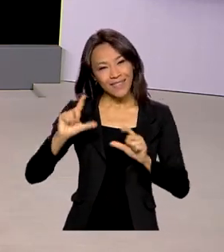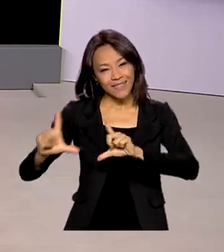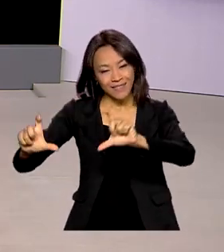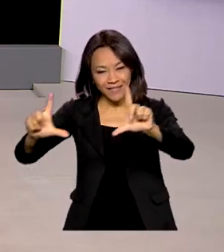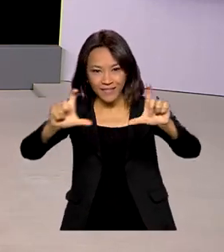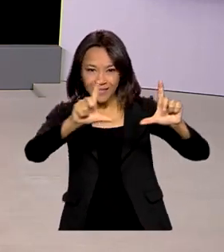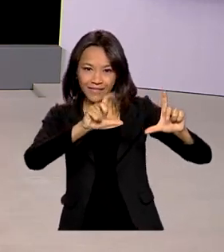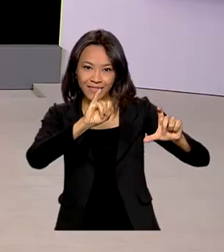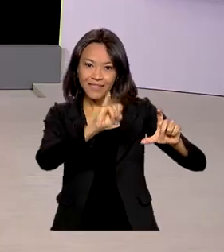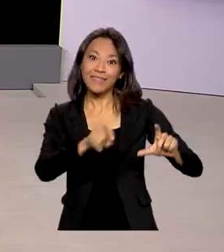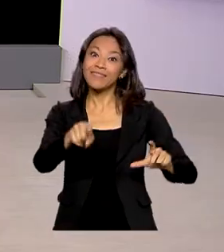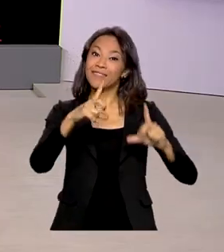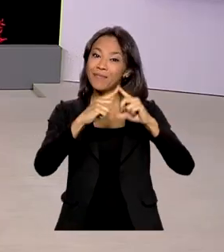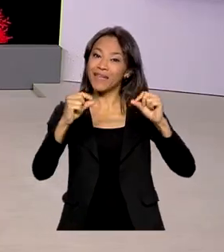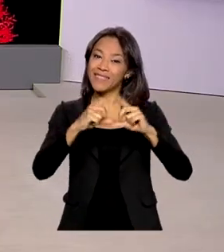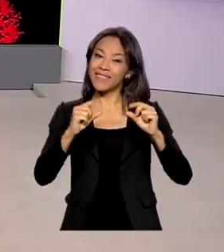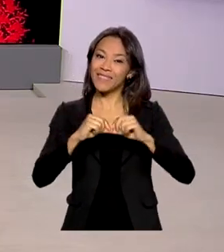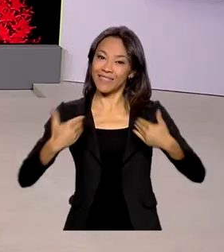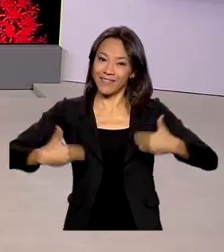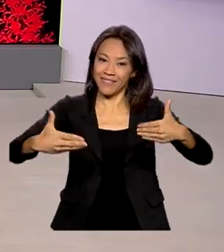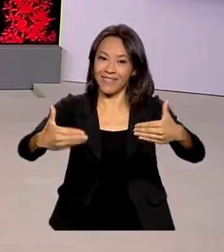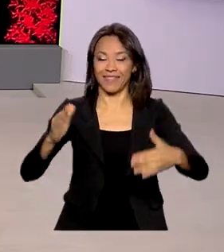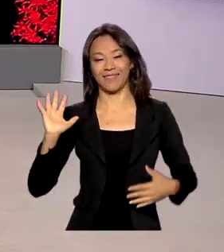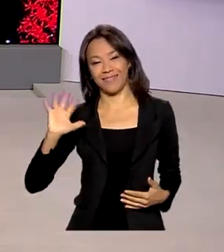esplanada dos ministérios. Tchau, tchau.